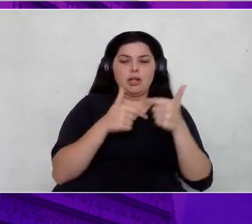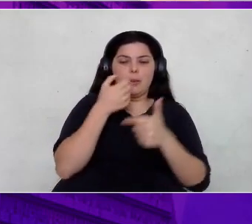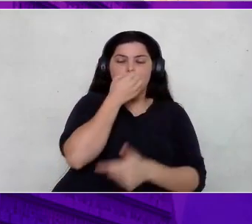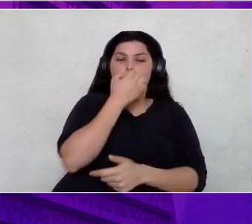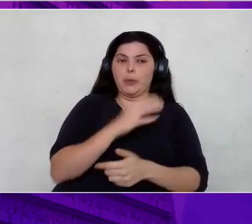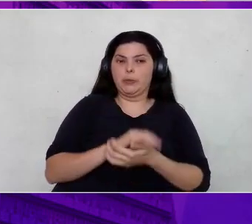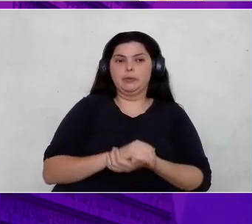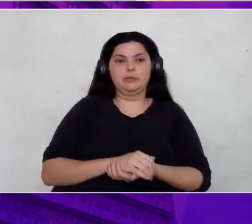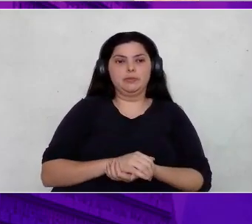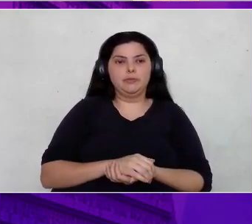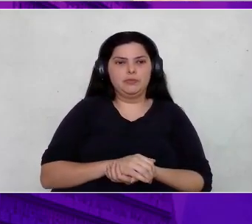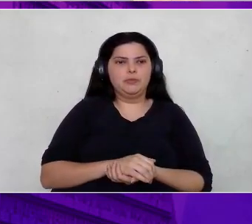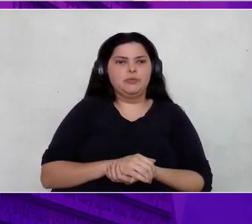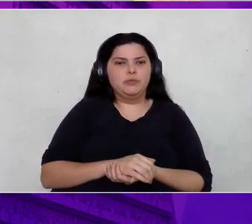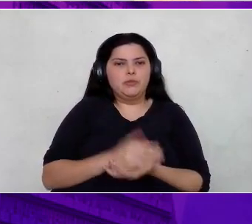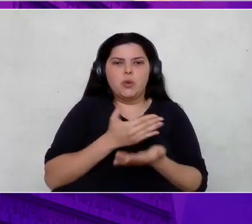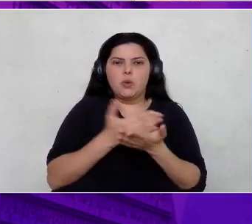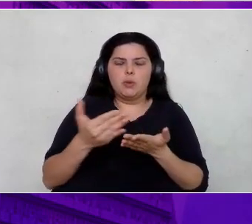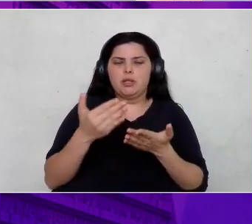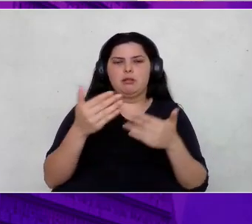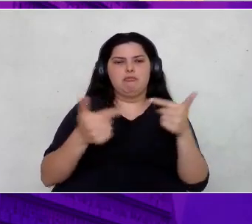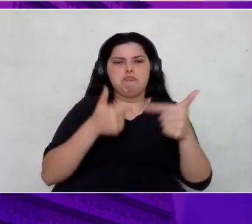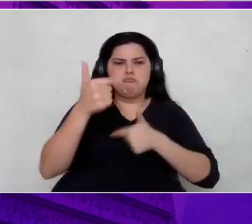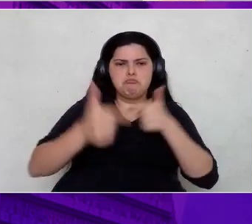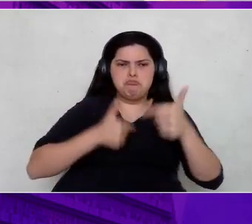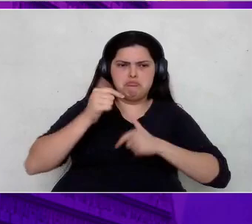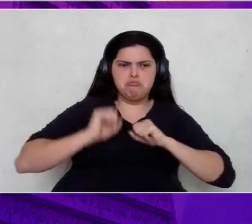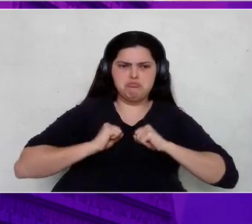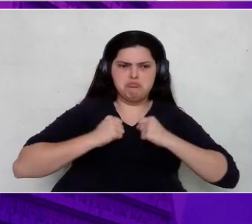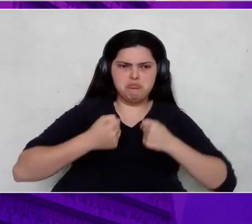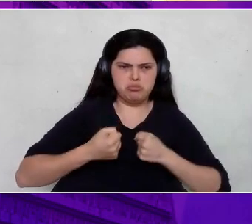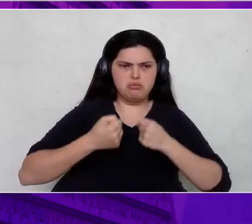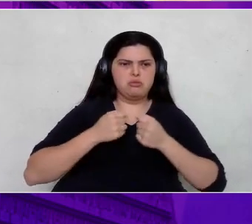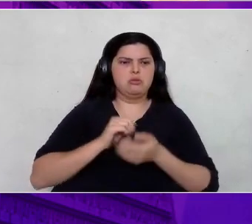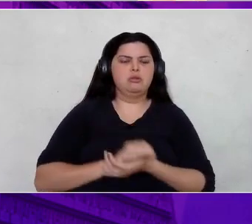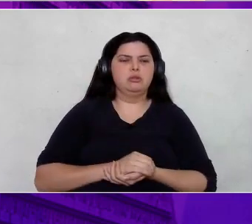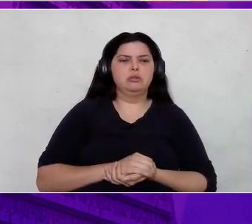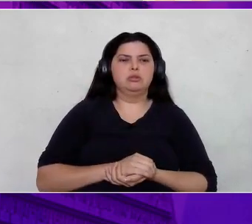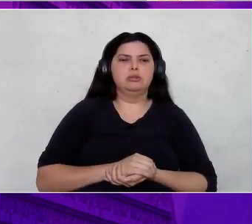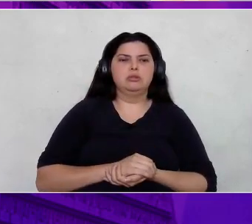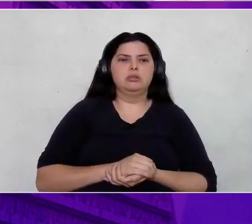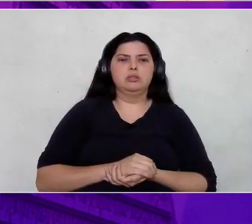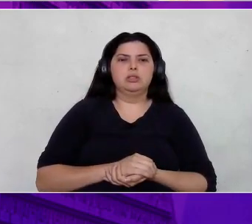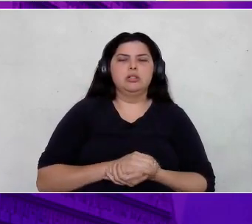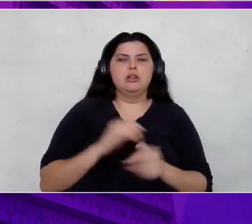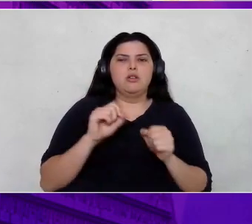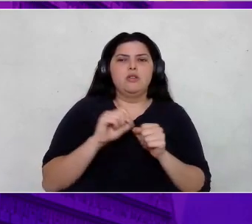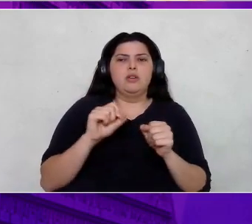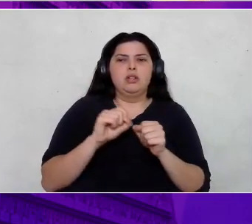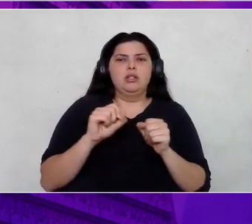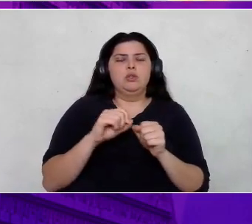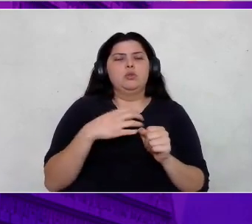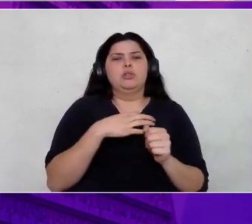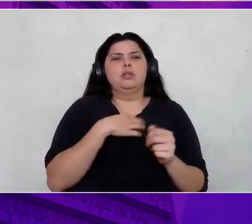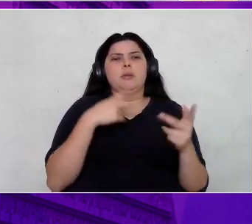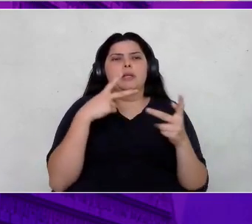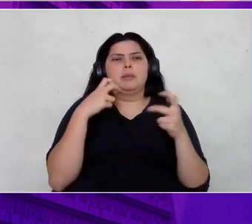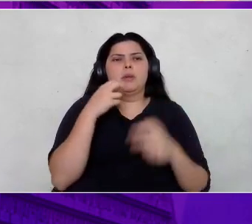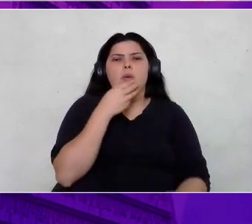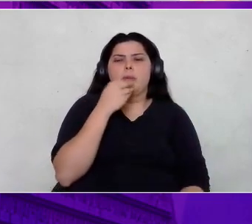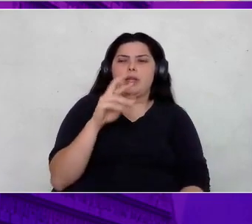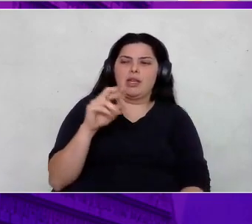me agarrei nele. Eu me agarrei nele de uma forma. Eu comecei a ver que aquele Renato lá de trás